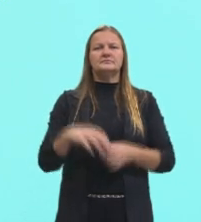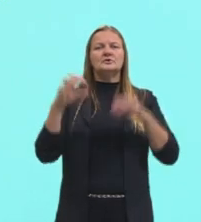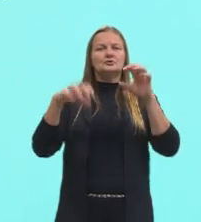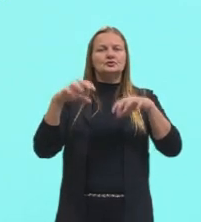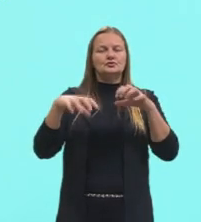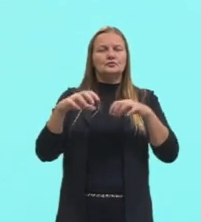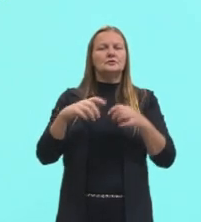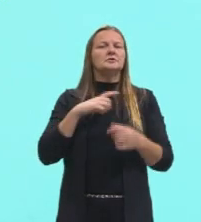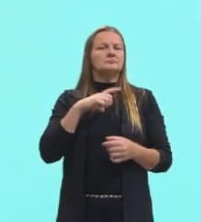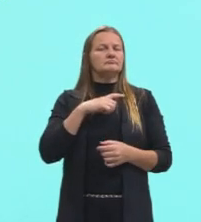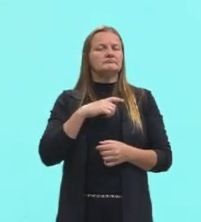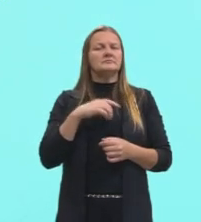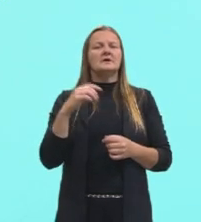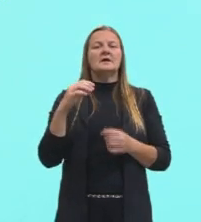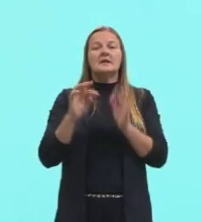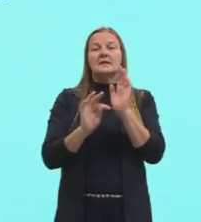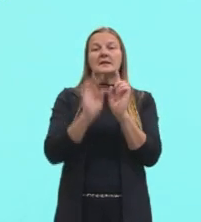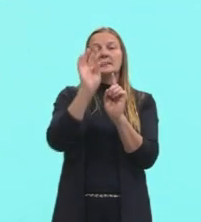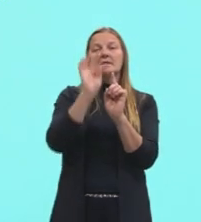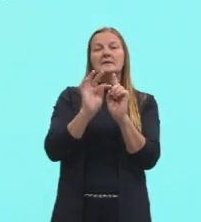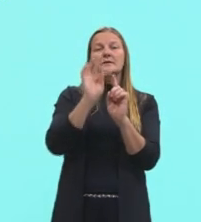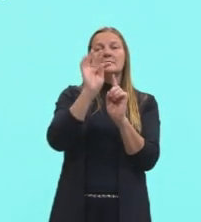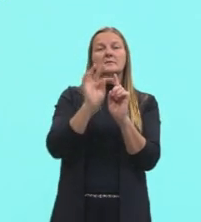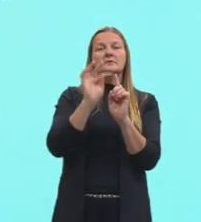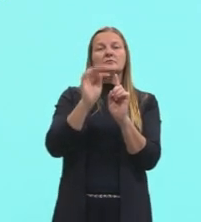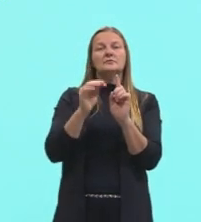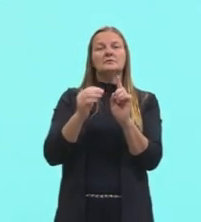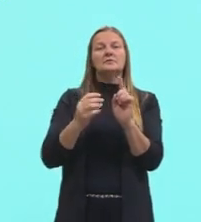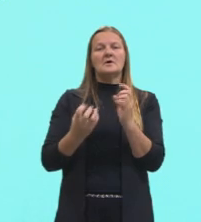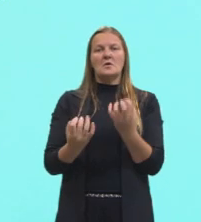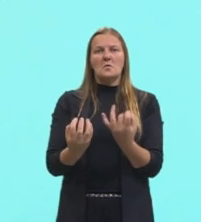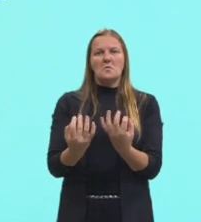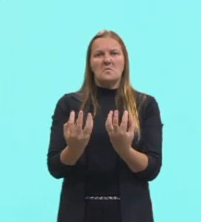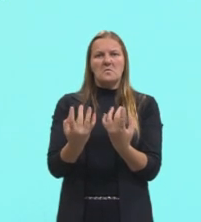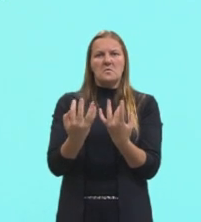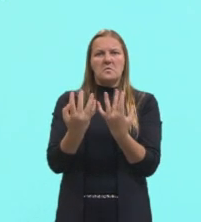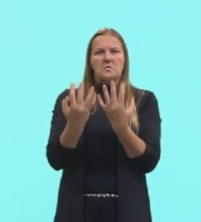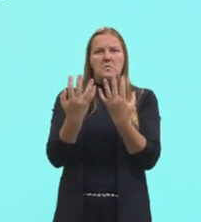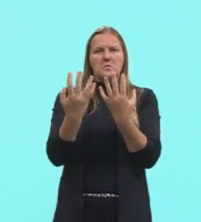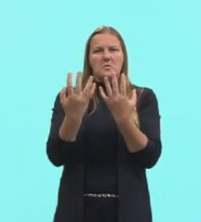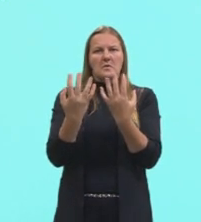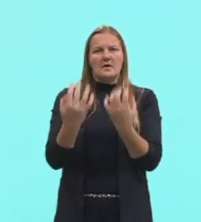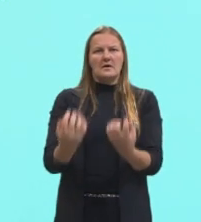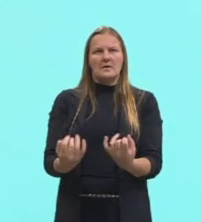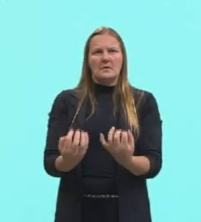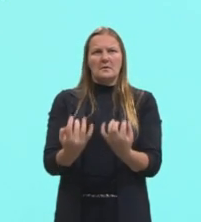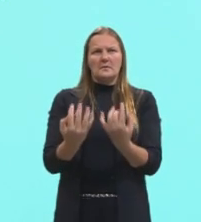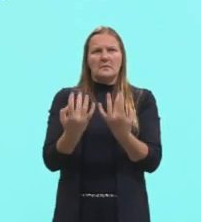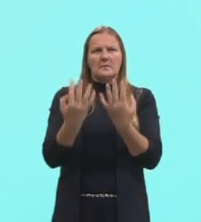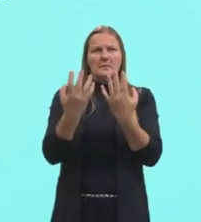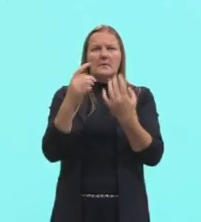torrenciais e uma temperatura mais elevada, lembra? Vapor d'água segura a temperatura, tá?